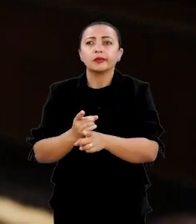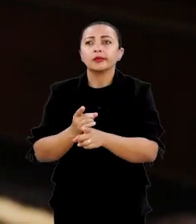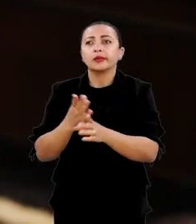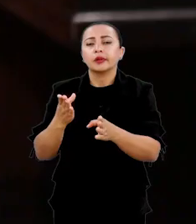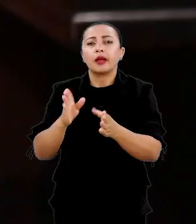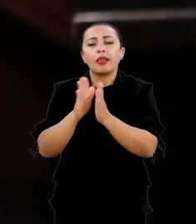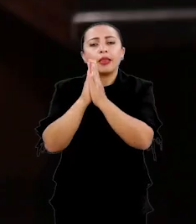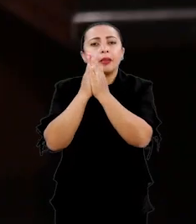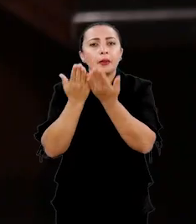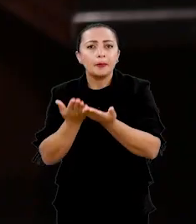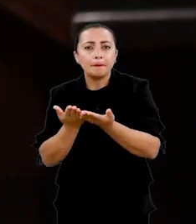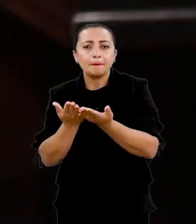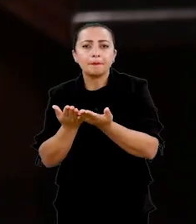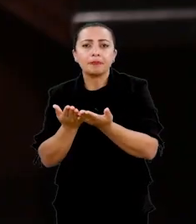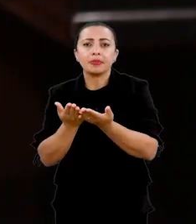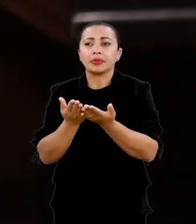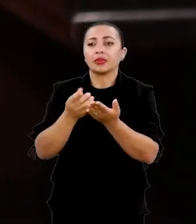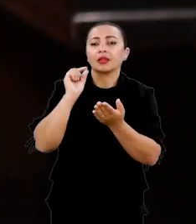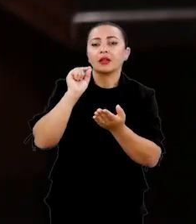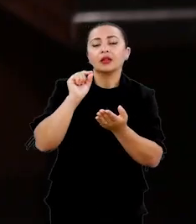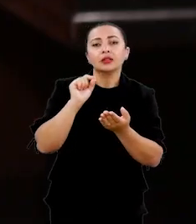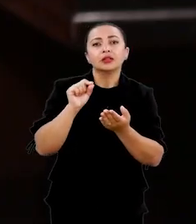são livros